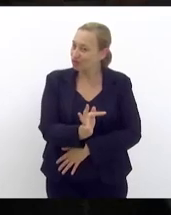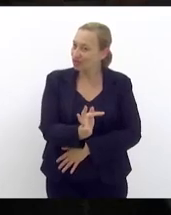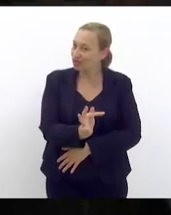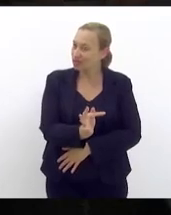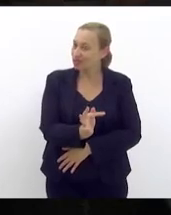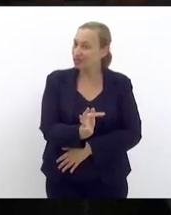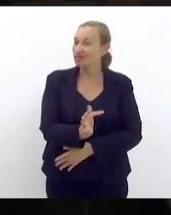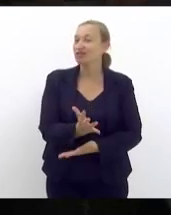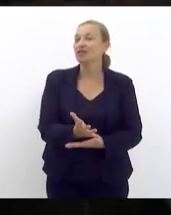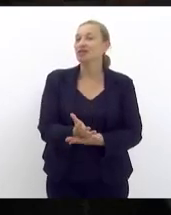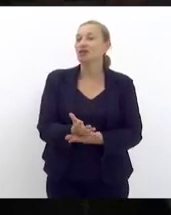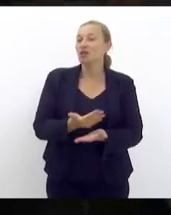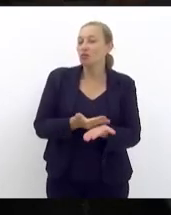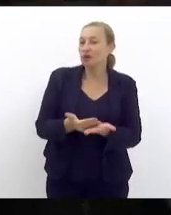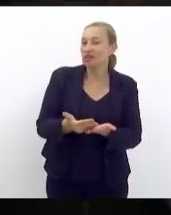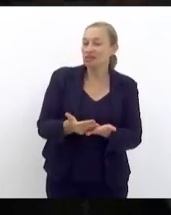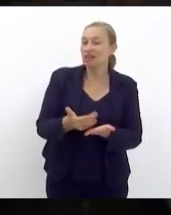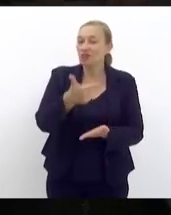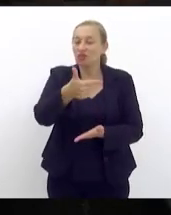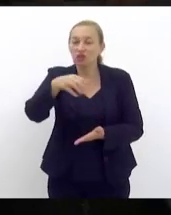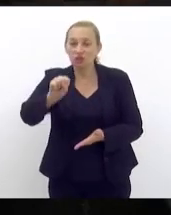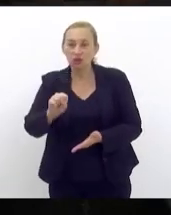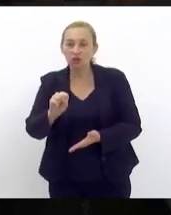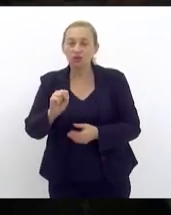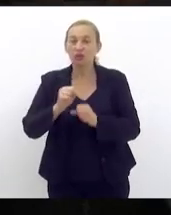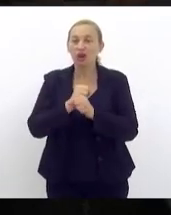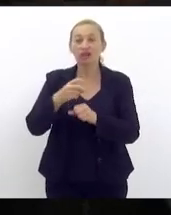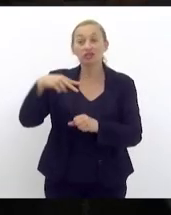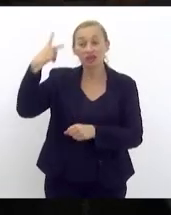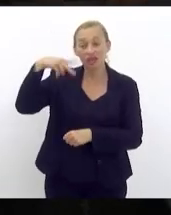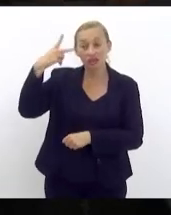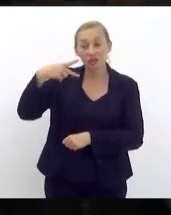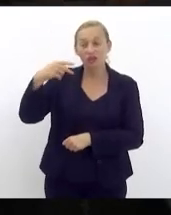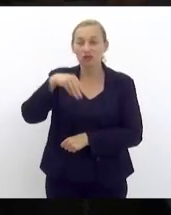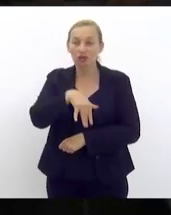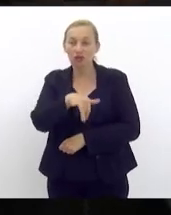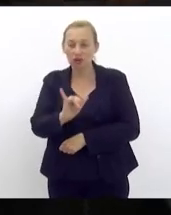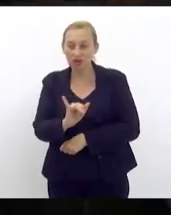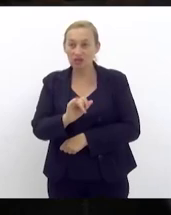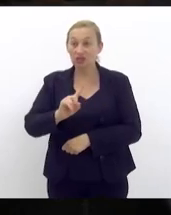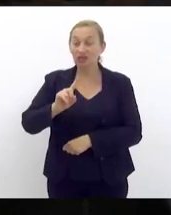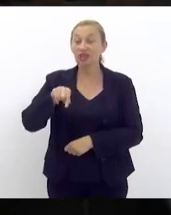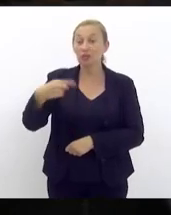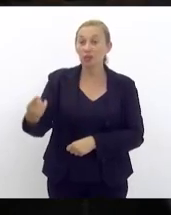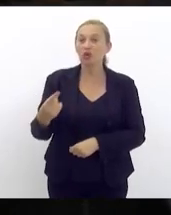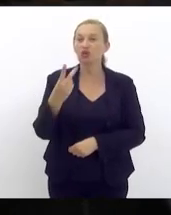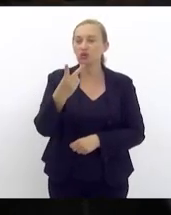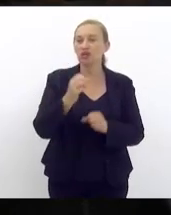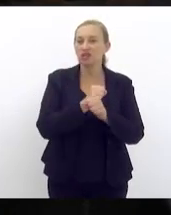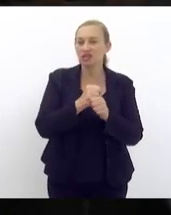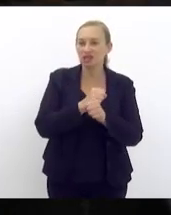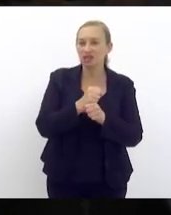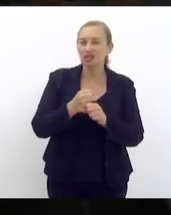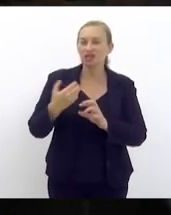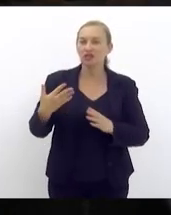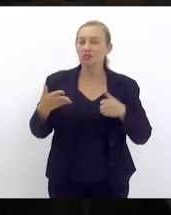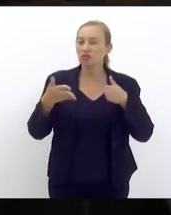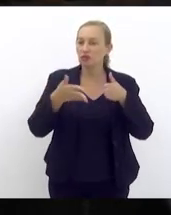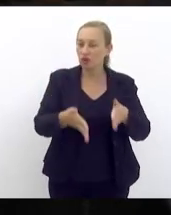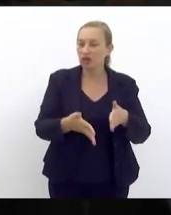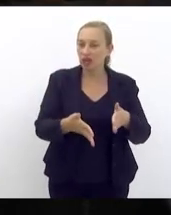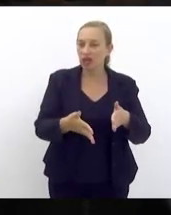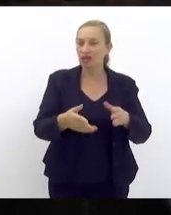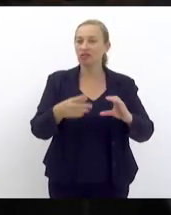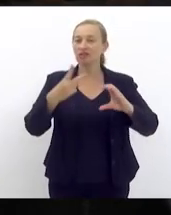comecei na vida pública com 28 anos me tornando vereador de Nova Iguaçu dois anos como vereador me destaquei naquela casa me tornei o